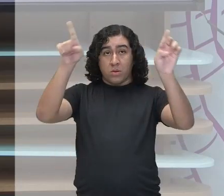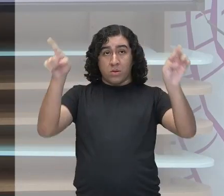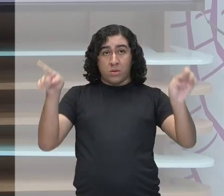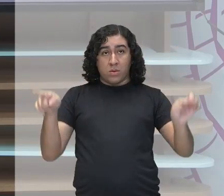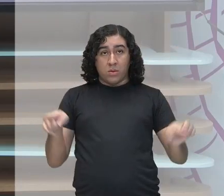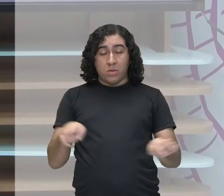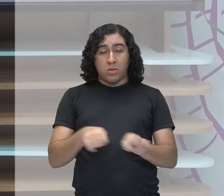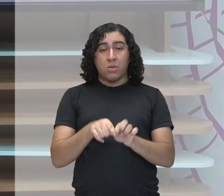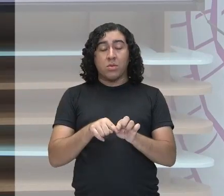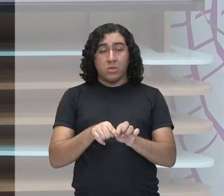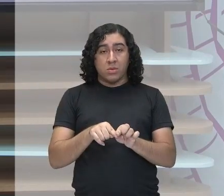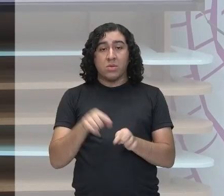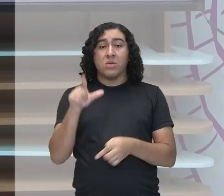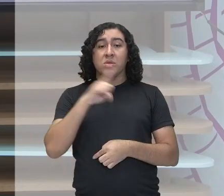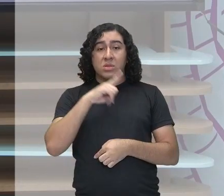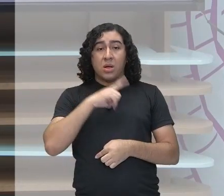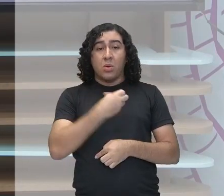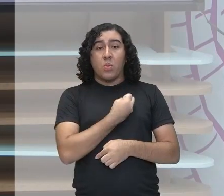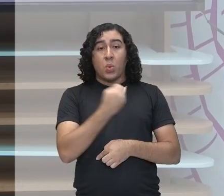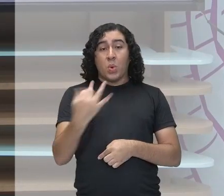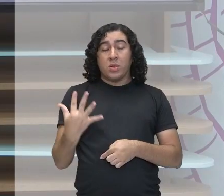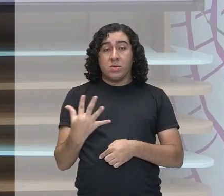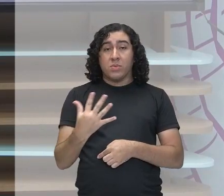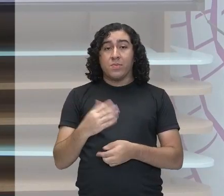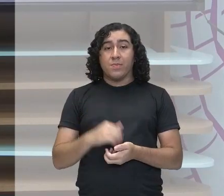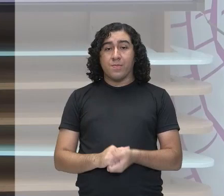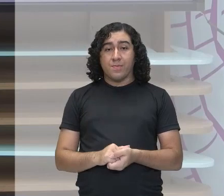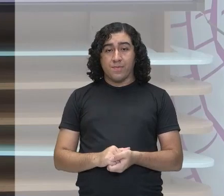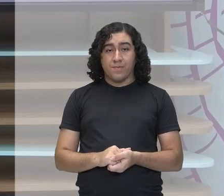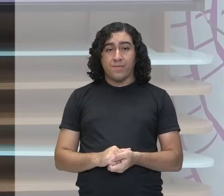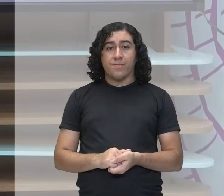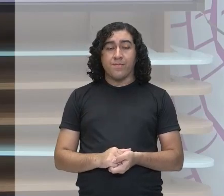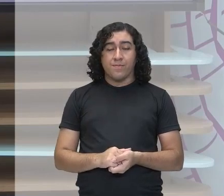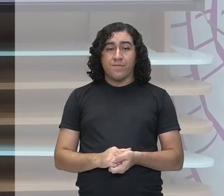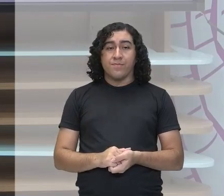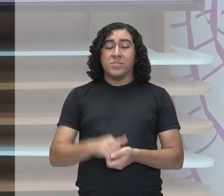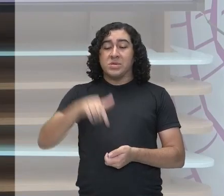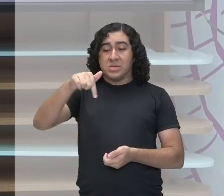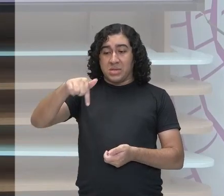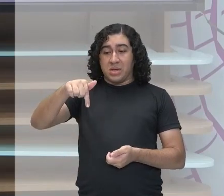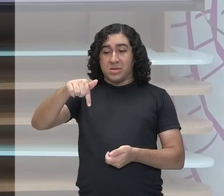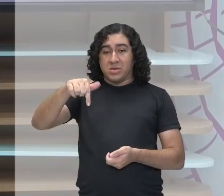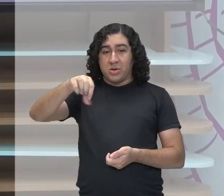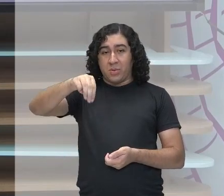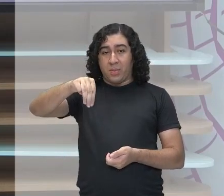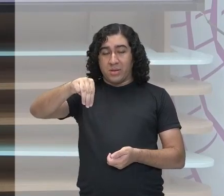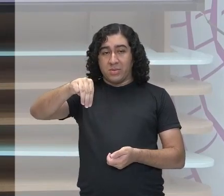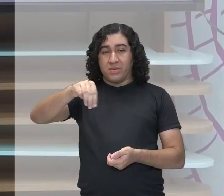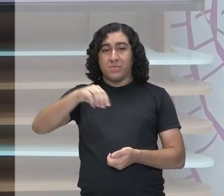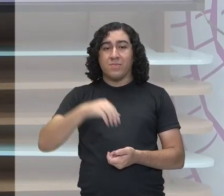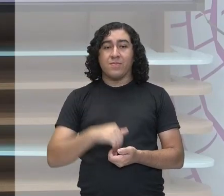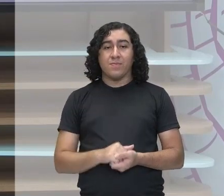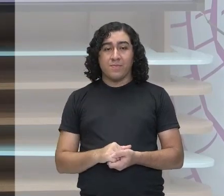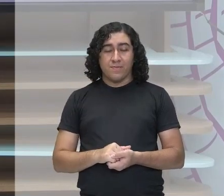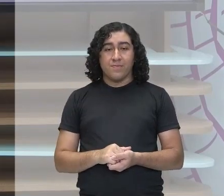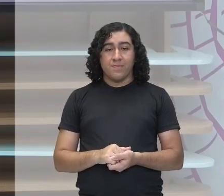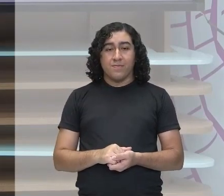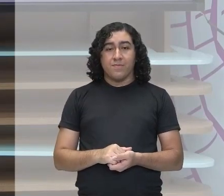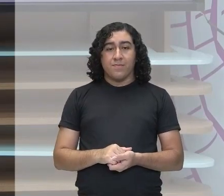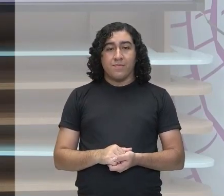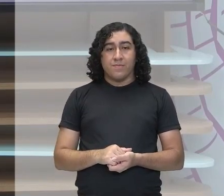Contando já com a faixa colorida, vai ter 7 metros. Então, a gente vai ter um raio aqui.